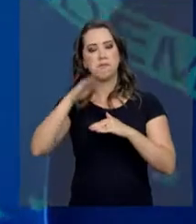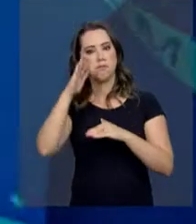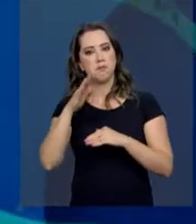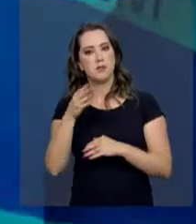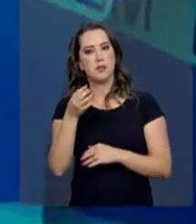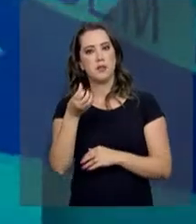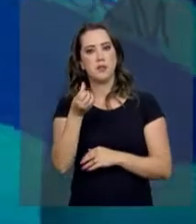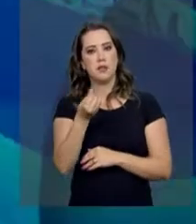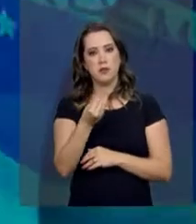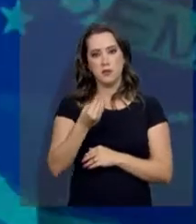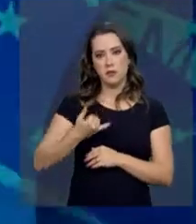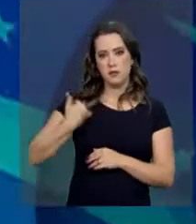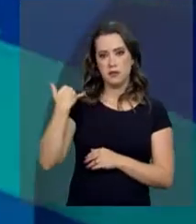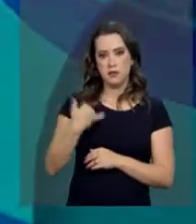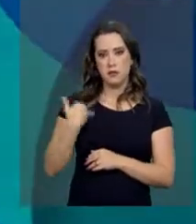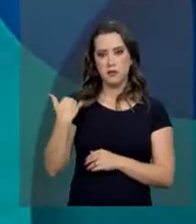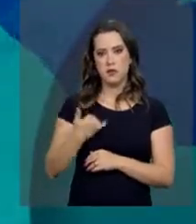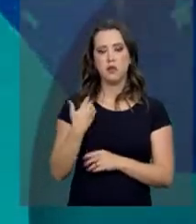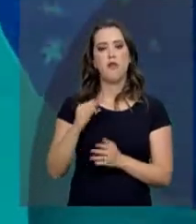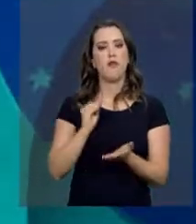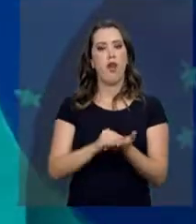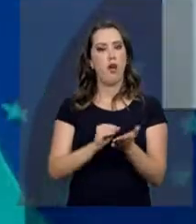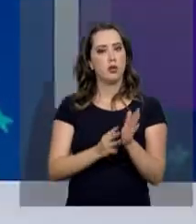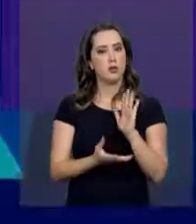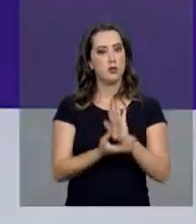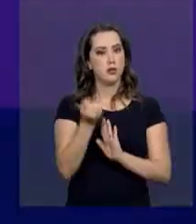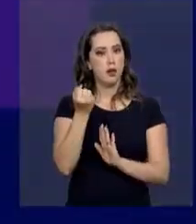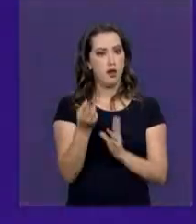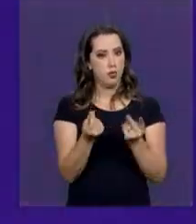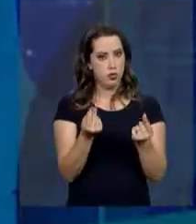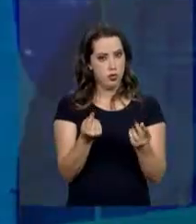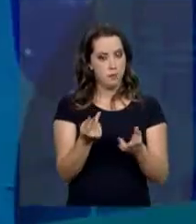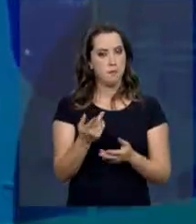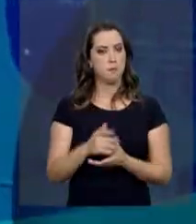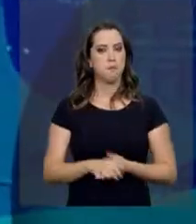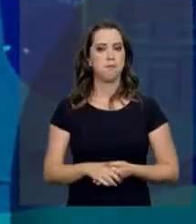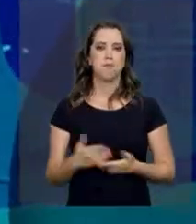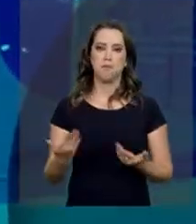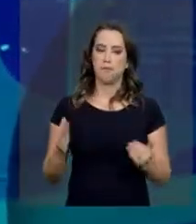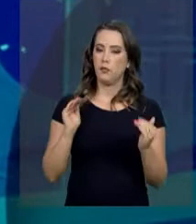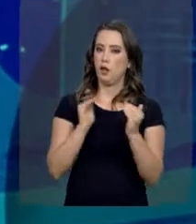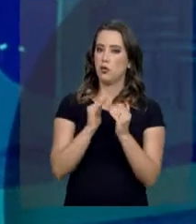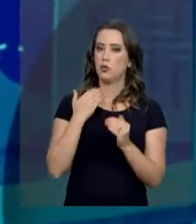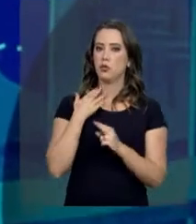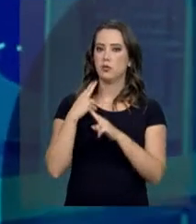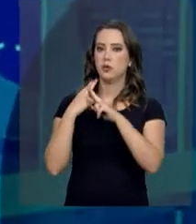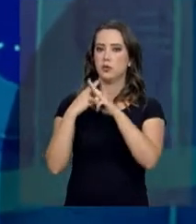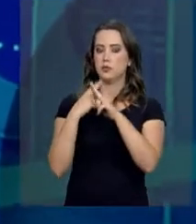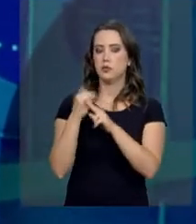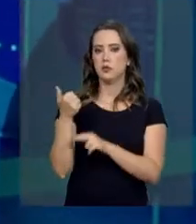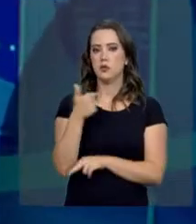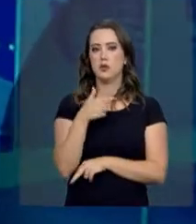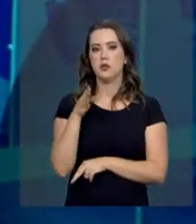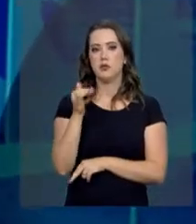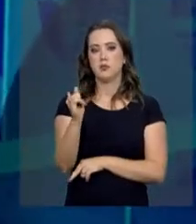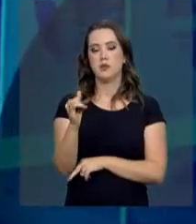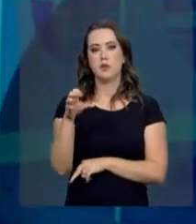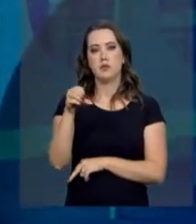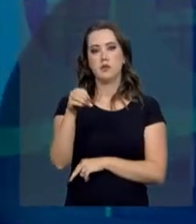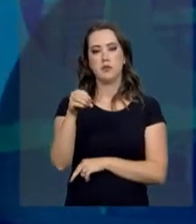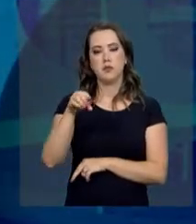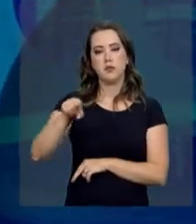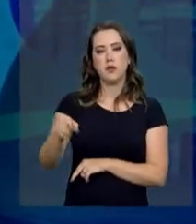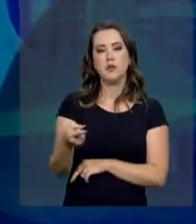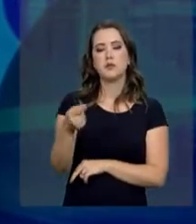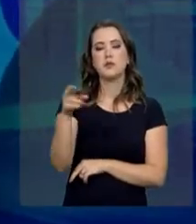com idade a partir de 60 anos ainda não resgataram o benefício. De acordo com a Caixa, 12 bilhões e 900